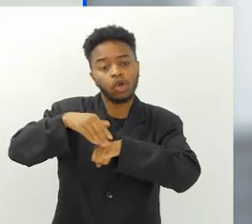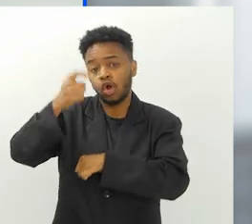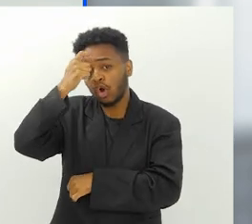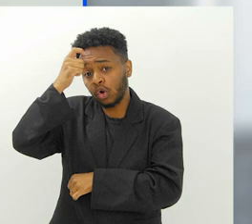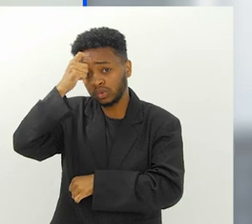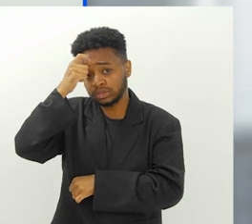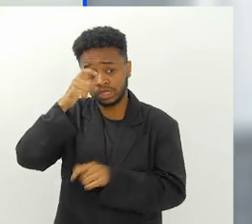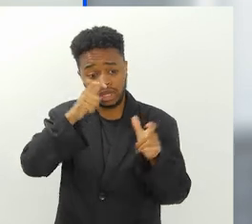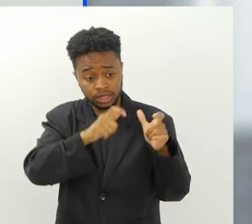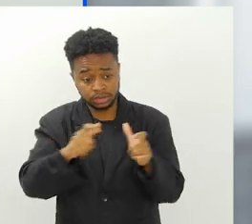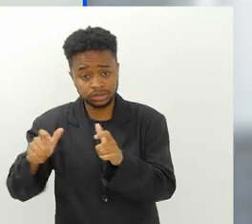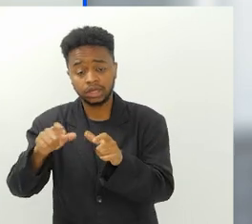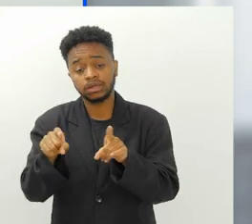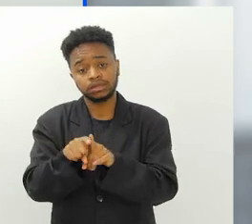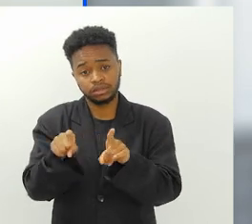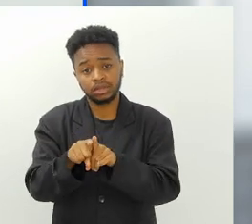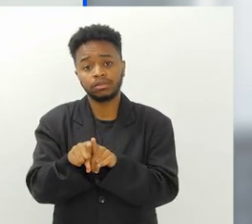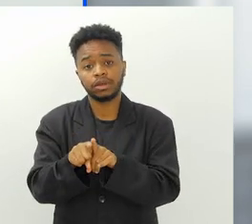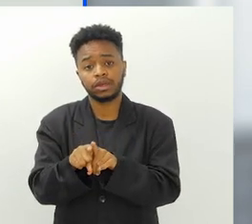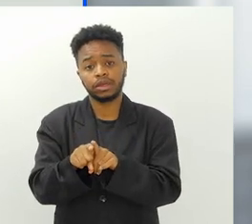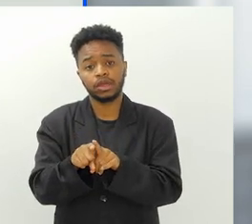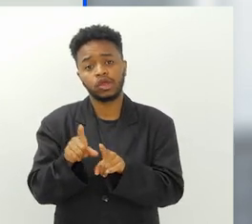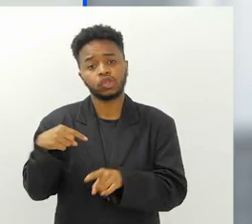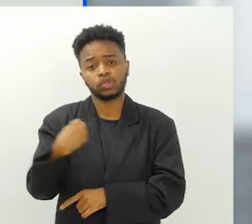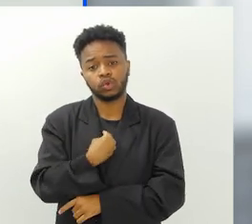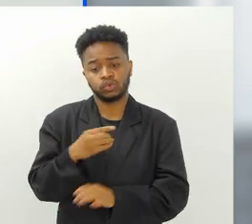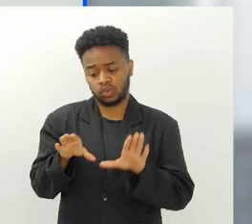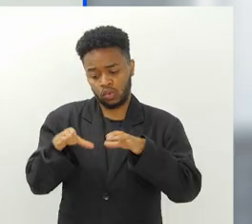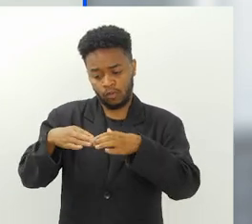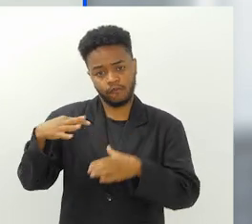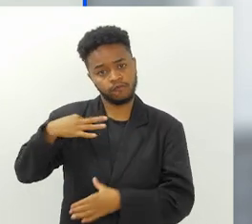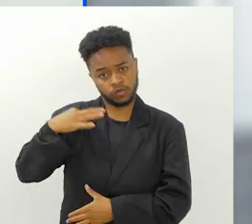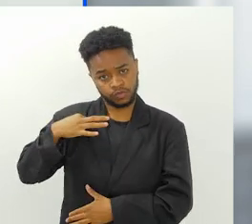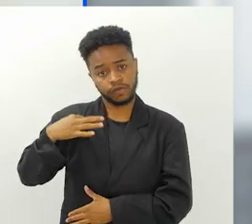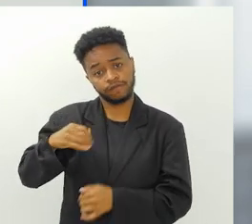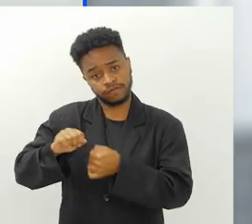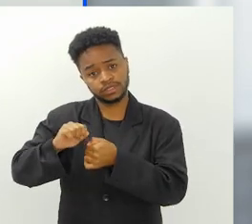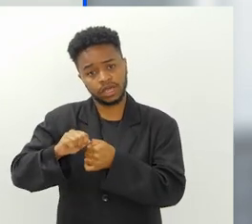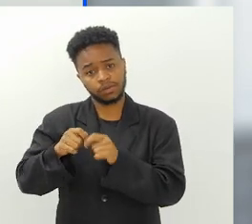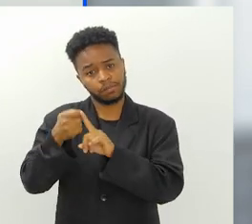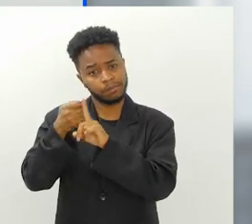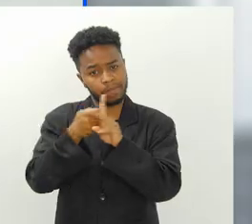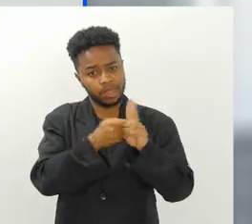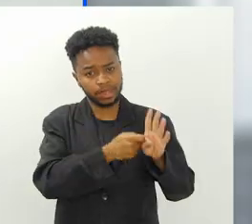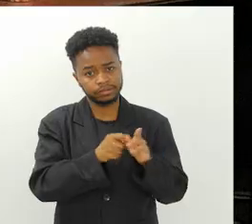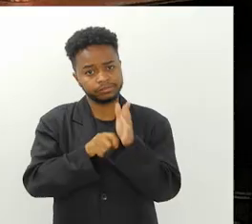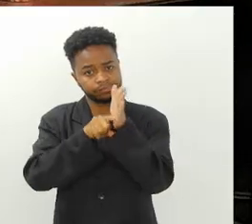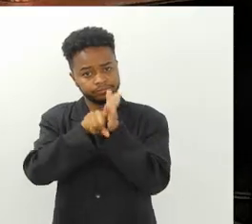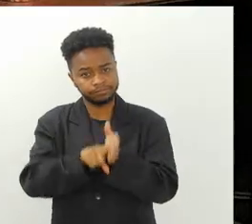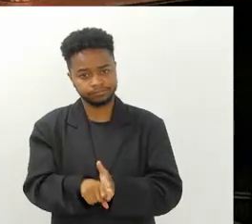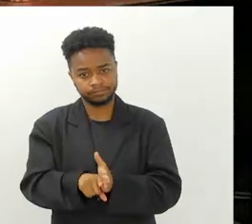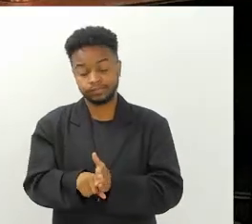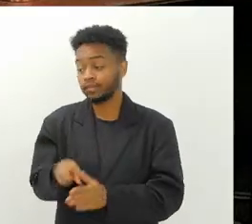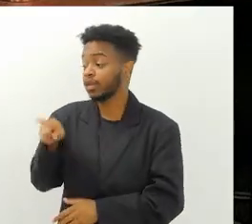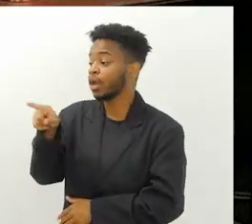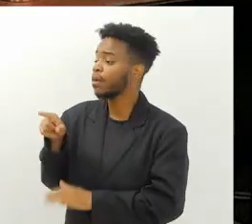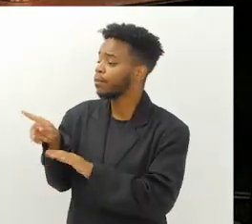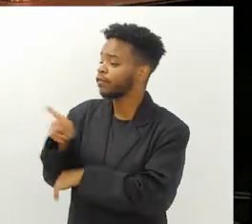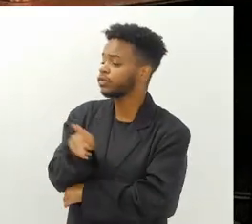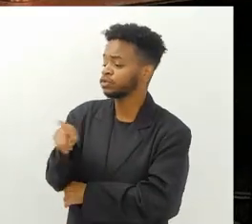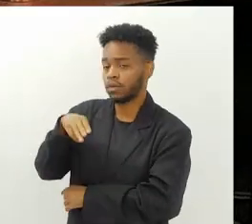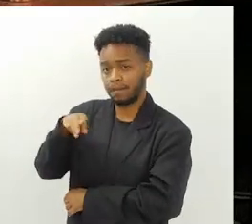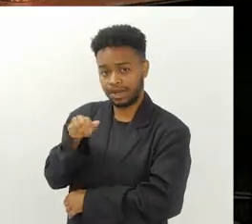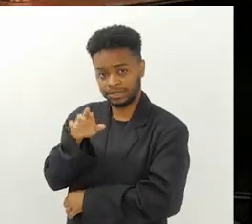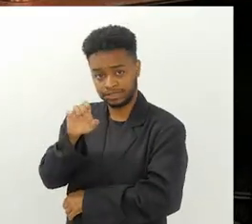que nossos voluntários fizeram ao decorrer dos meses. Professor Marcelo,